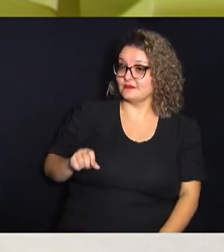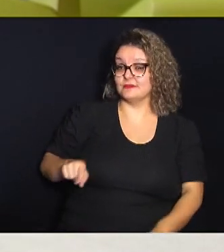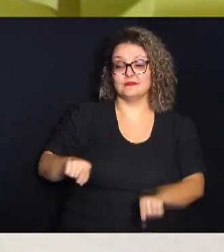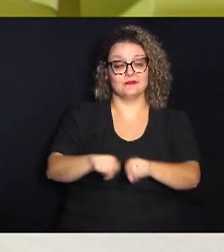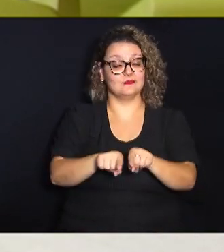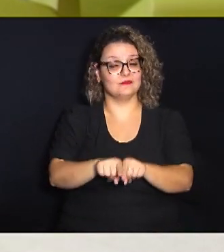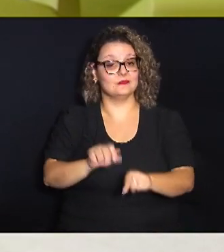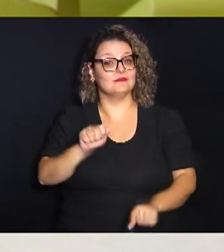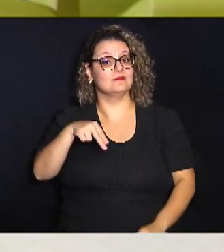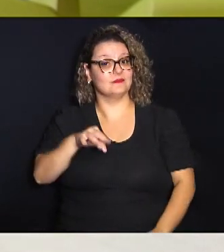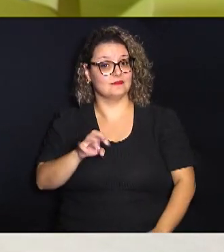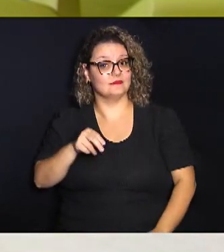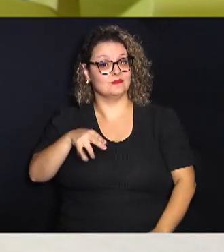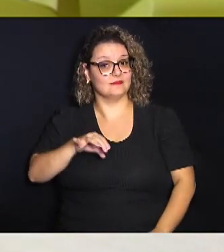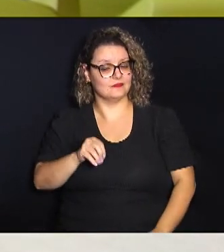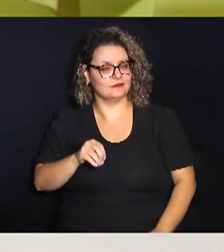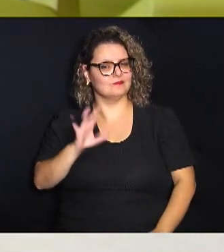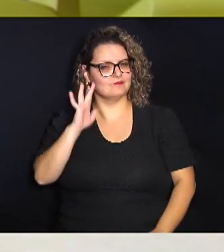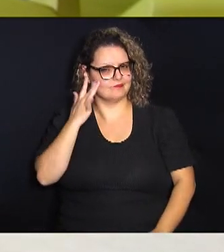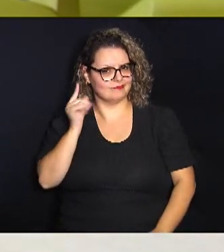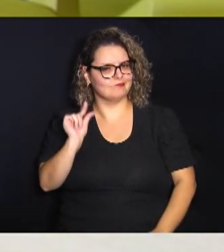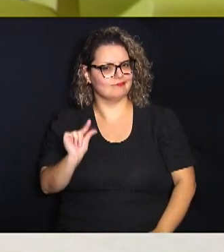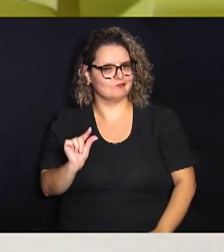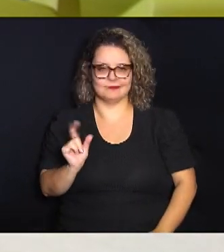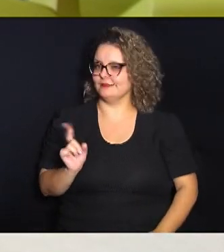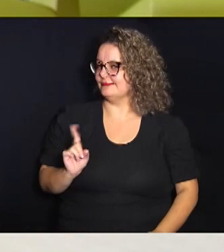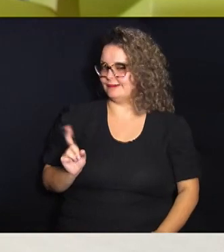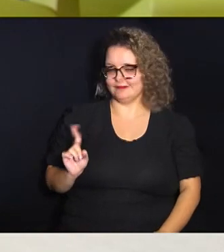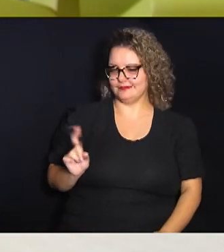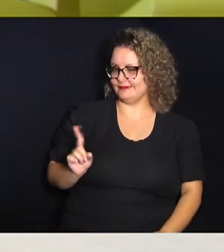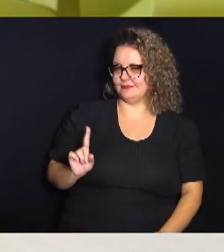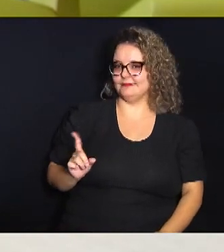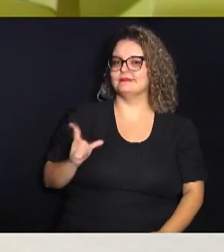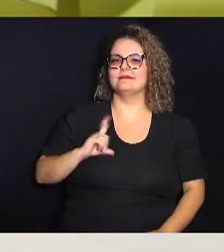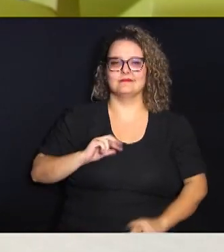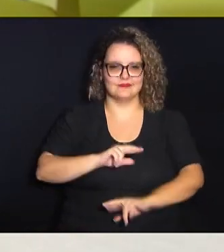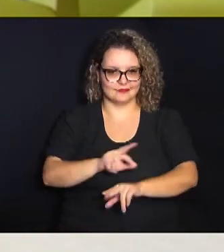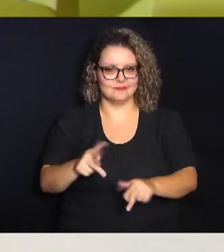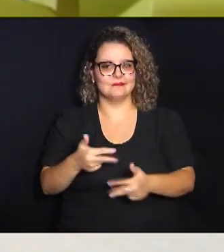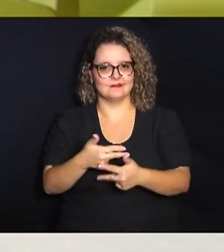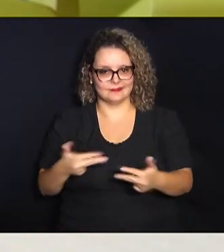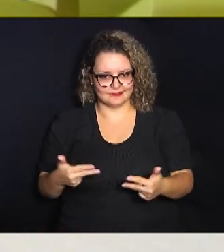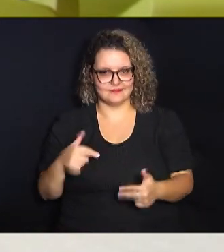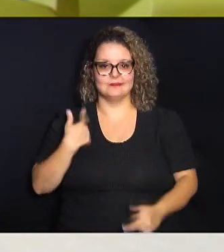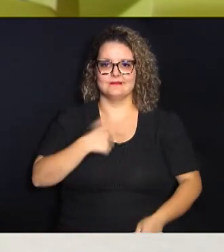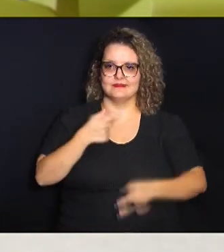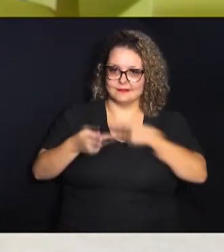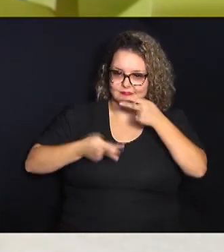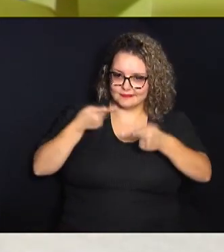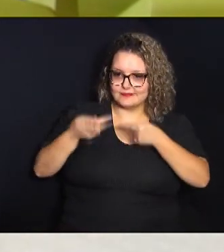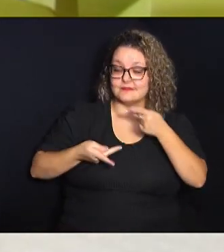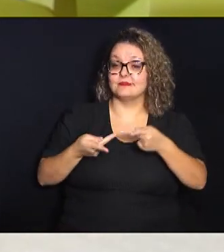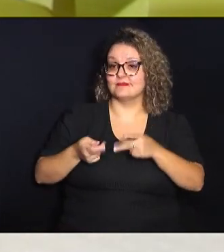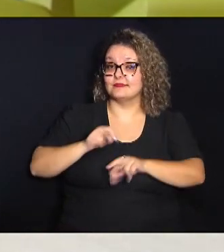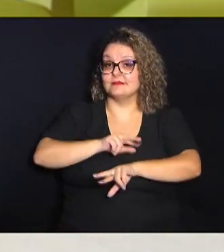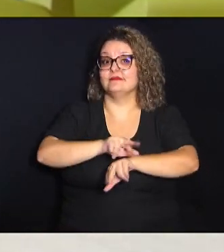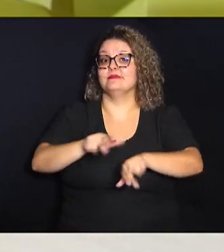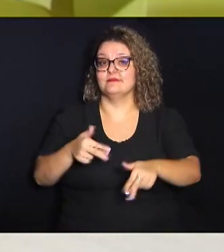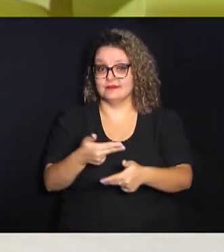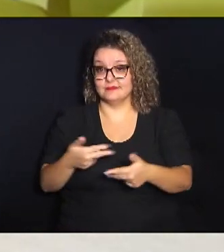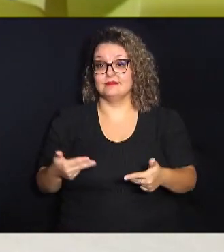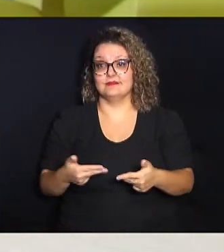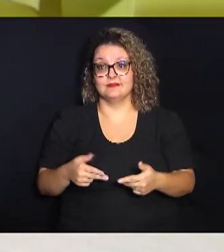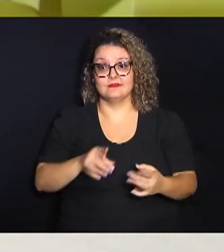está achando que é pouca coisa que nada tem muita coisa para a gente falar muita coisa para a gente